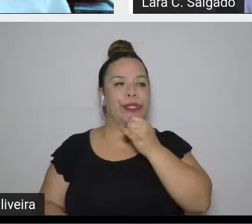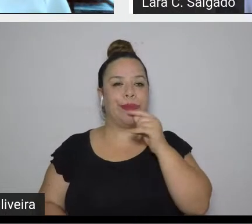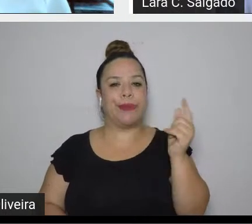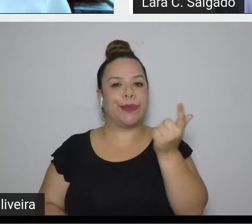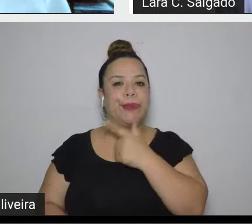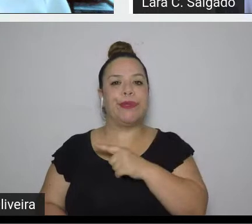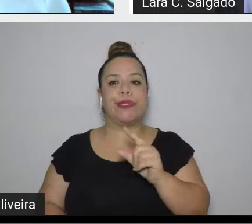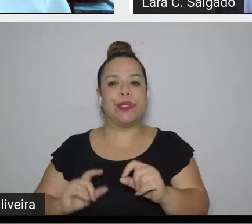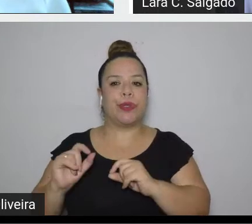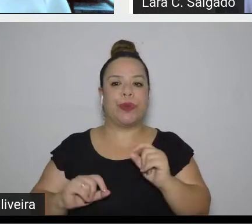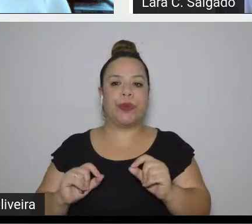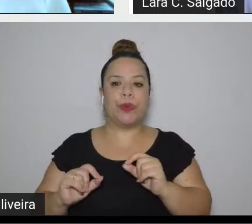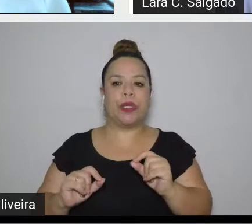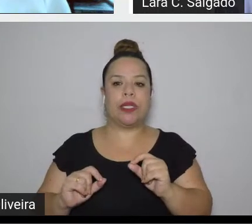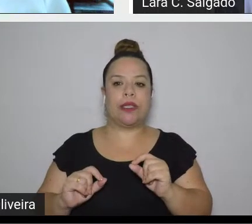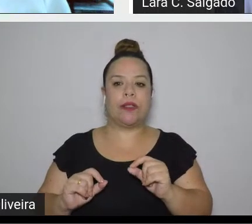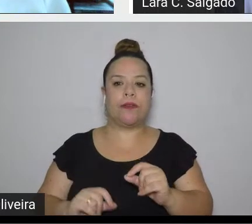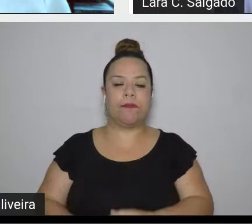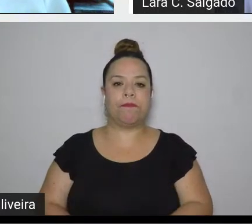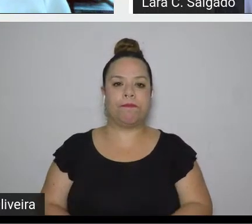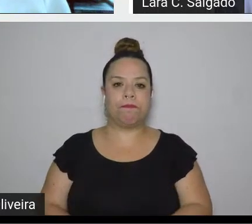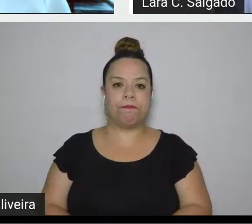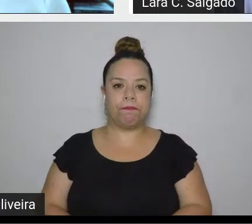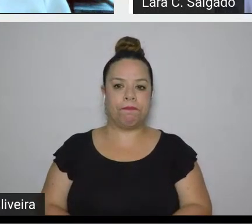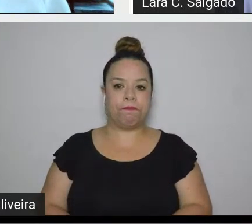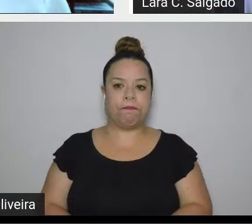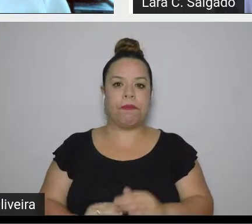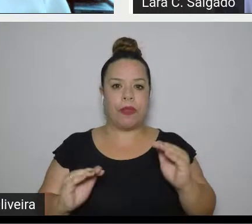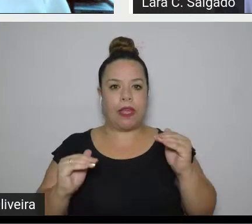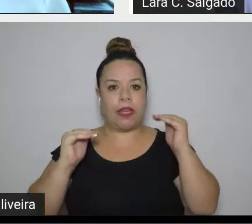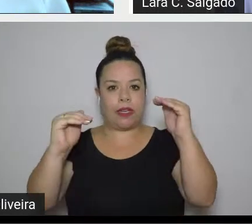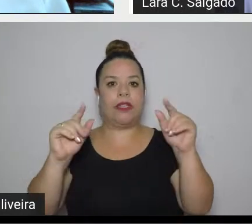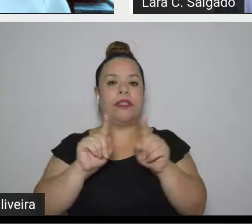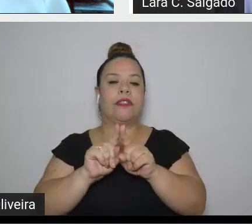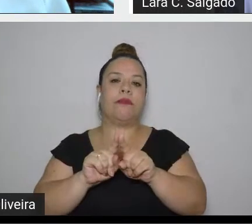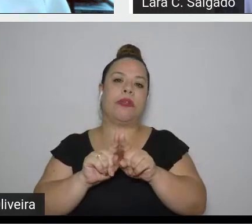do Evangelho segundo